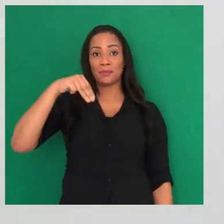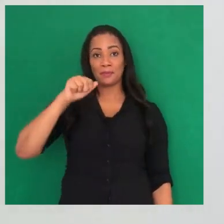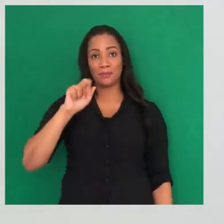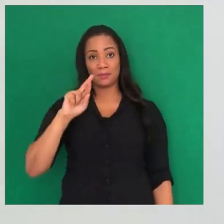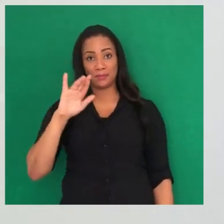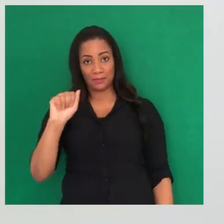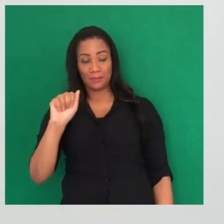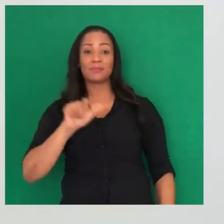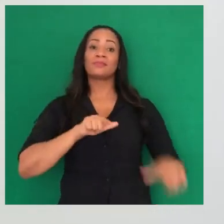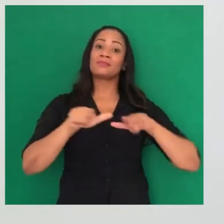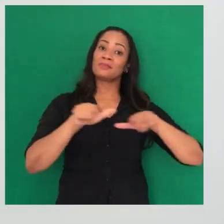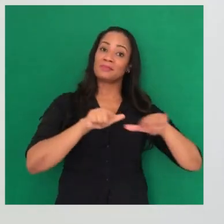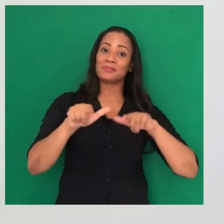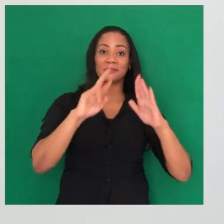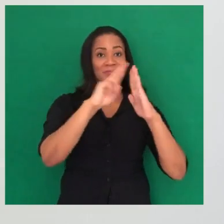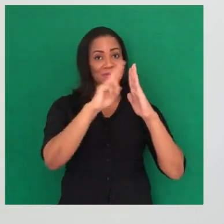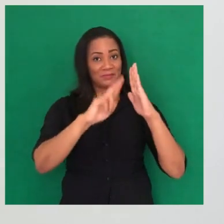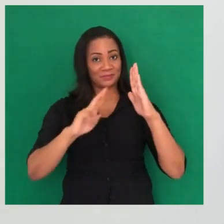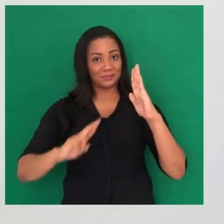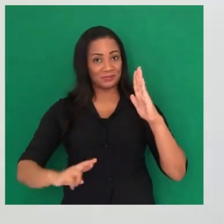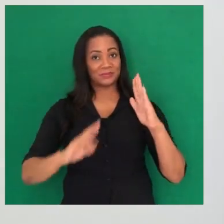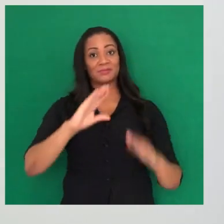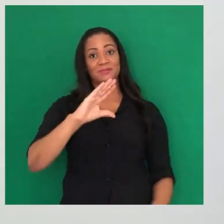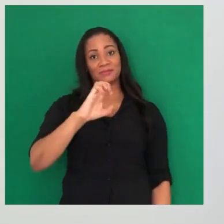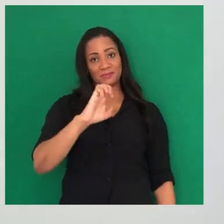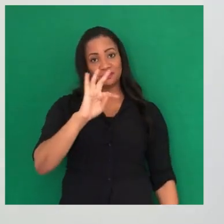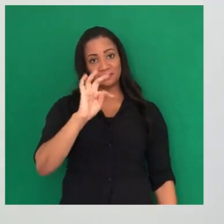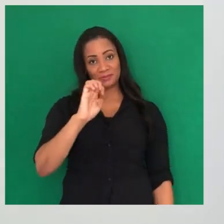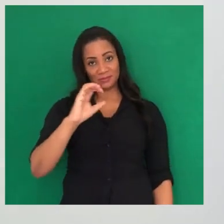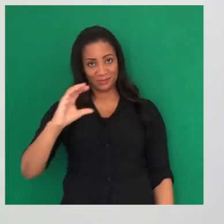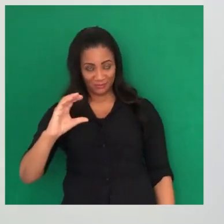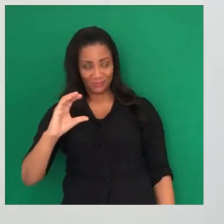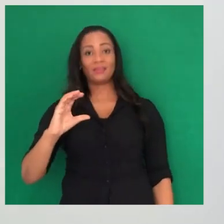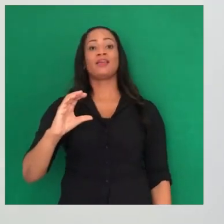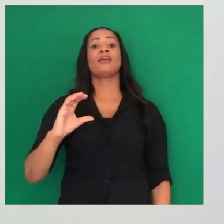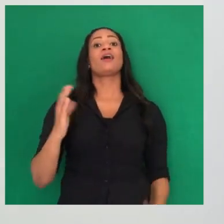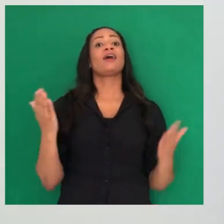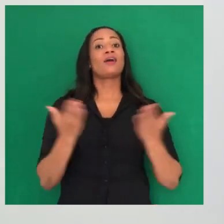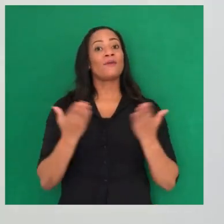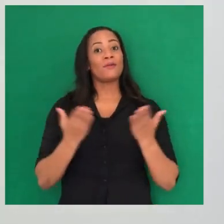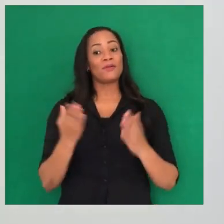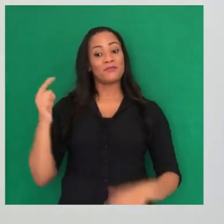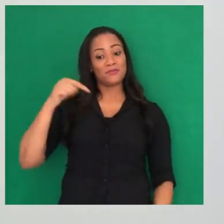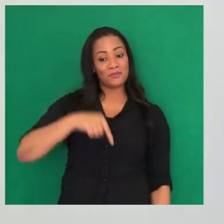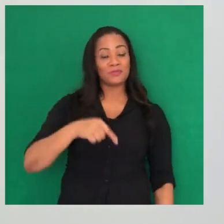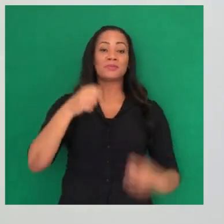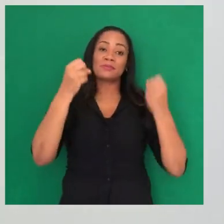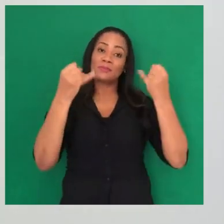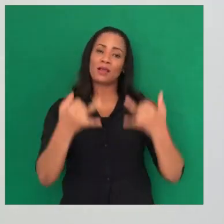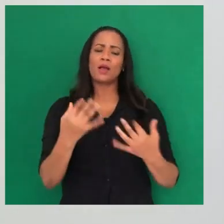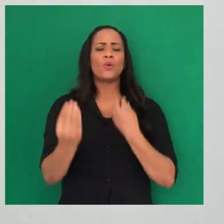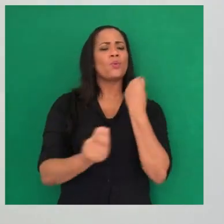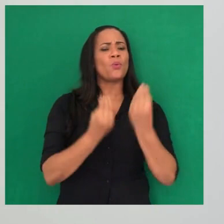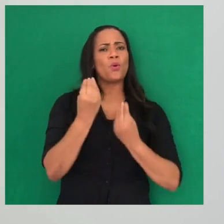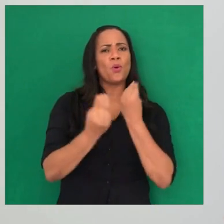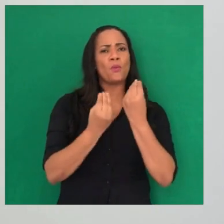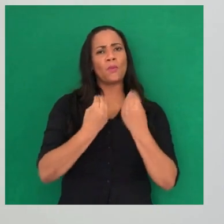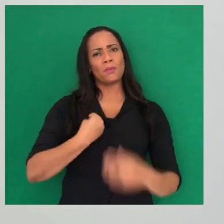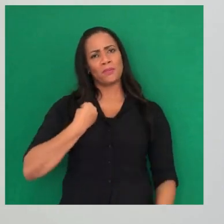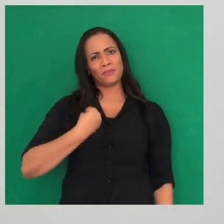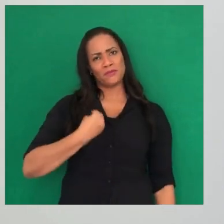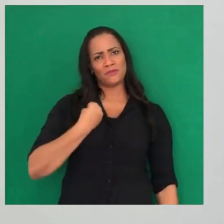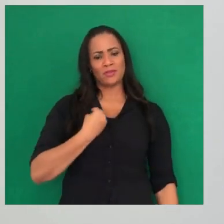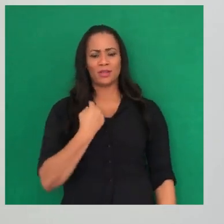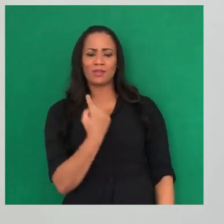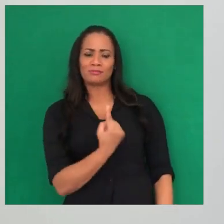Eu sou técnica em assuntos educacionais. Estou lotada no NUGTEAC do CETEC e vim falar um pouco para vocês como está sendo a minha